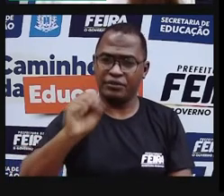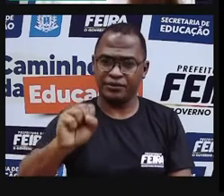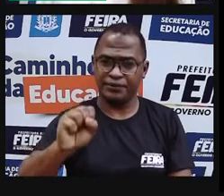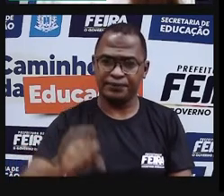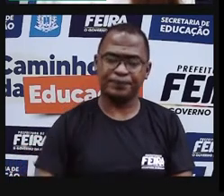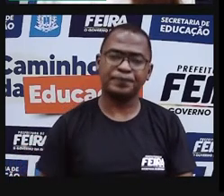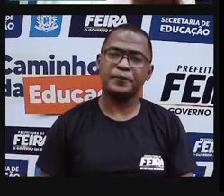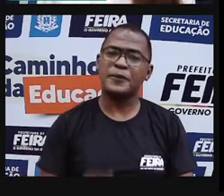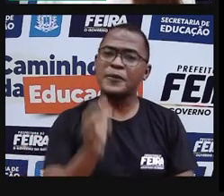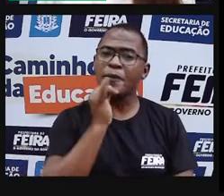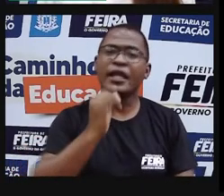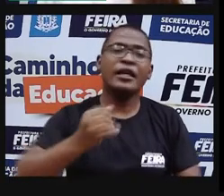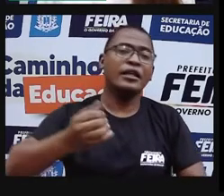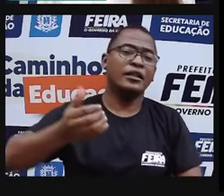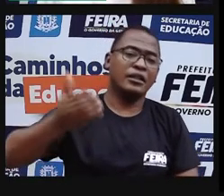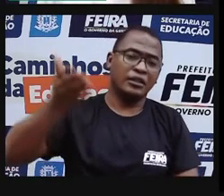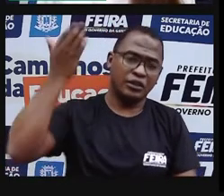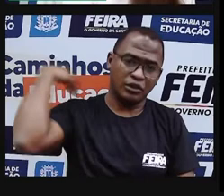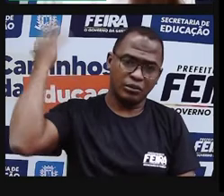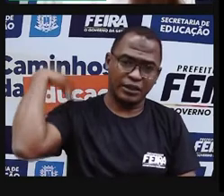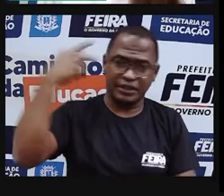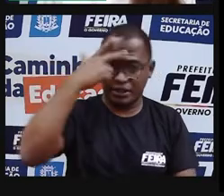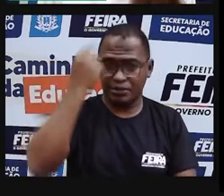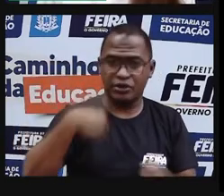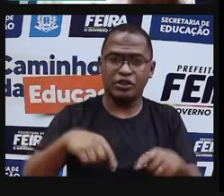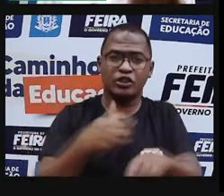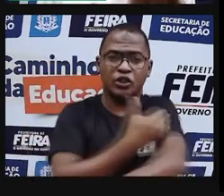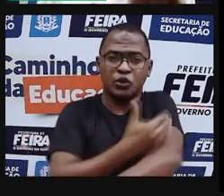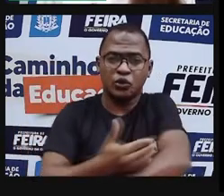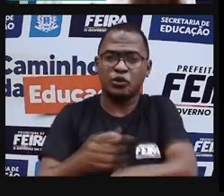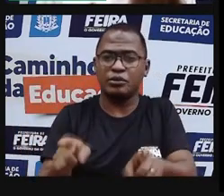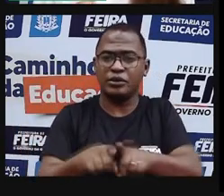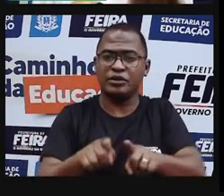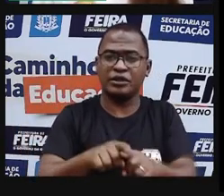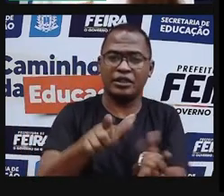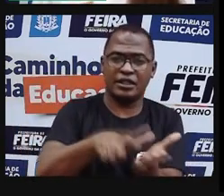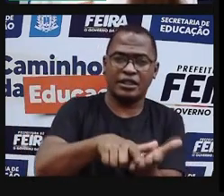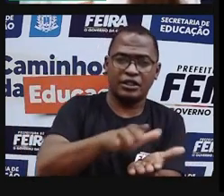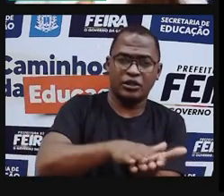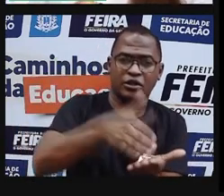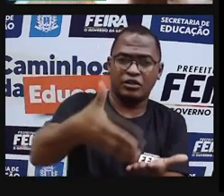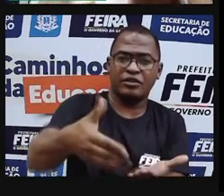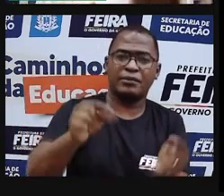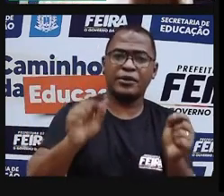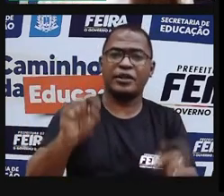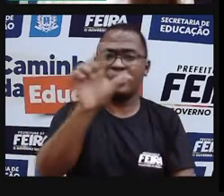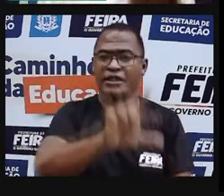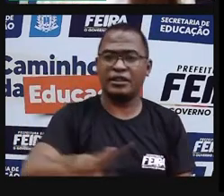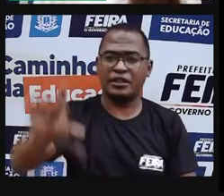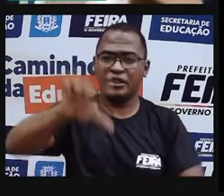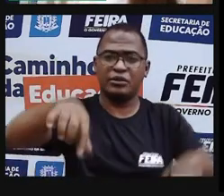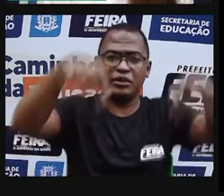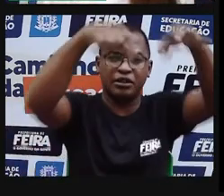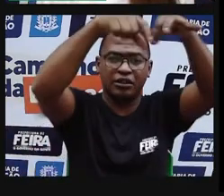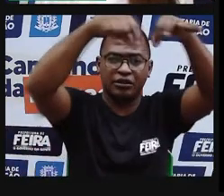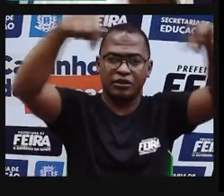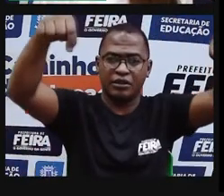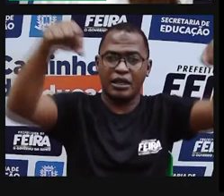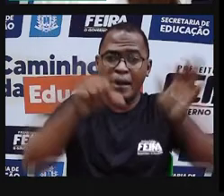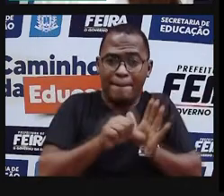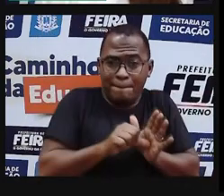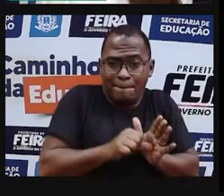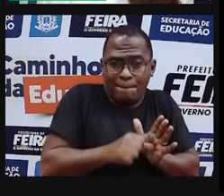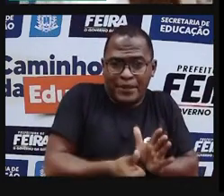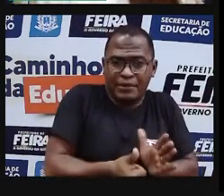para ilustração de textos de literatura de cordel. Então, a base, o início,